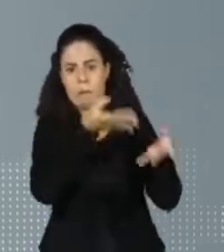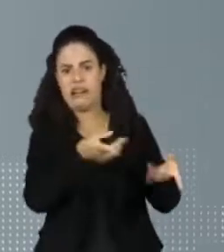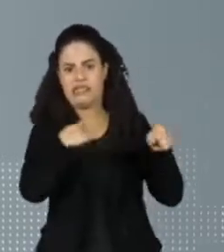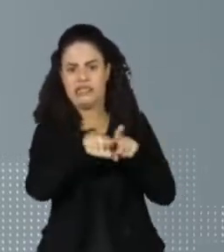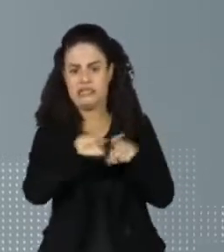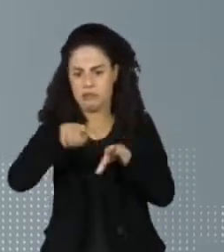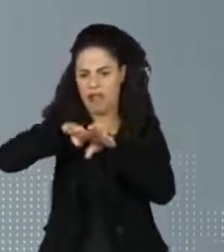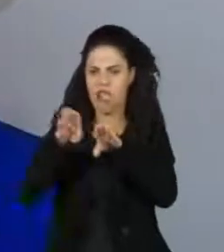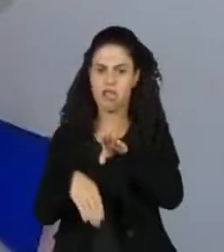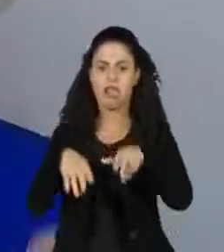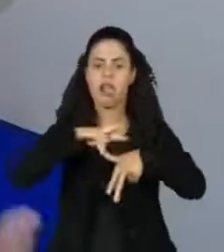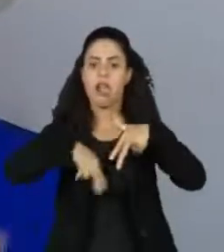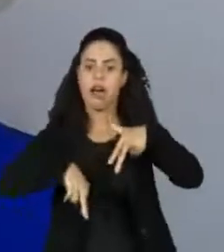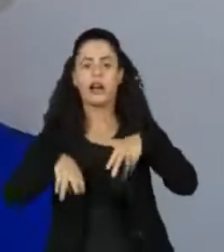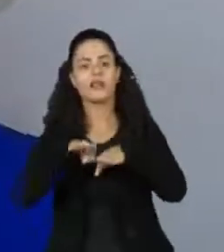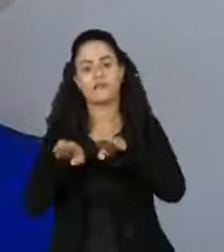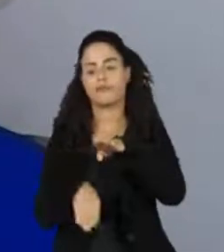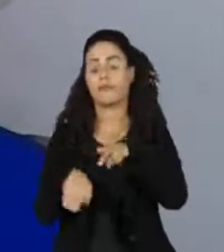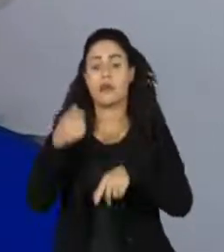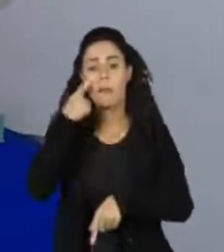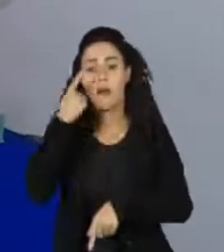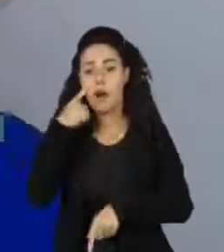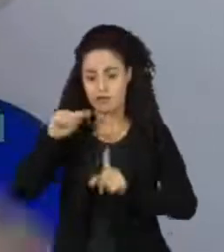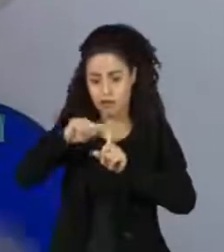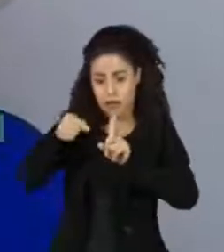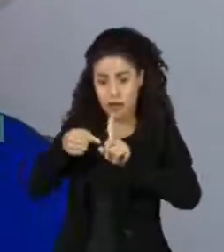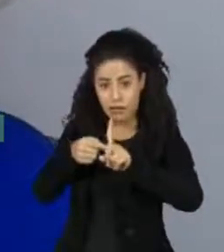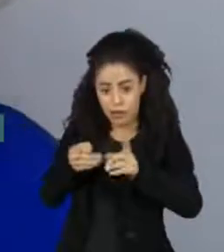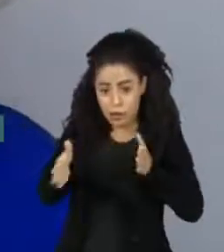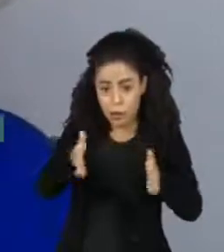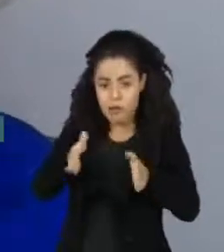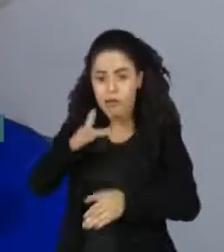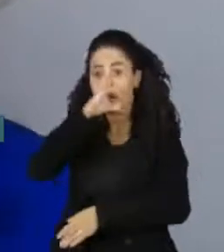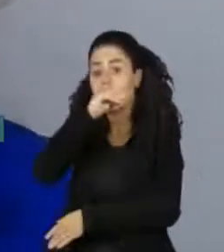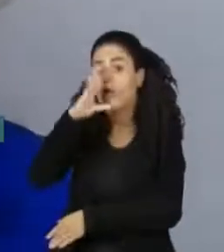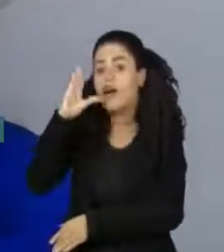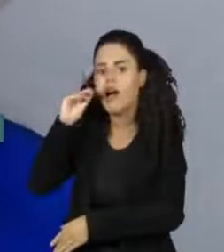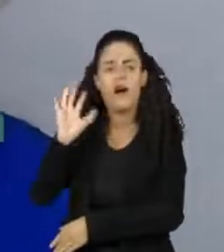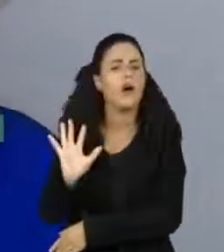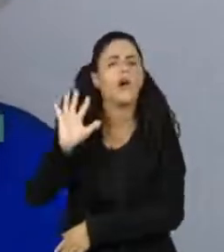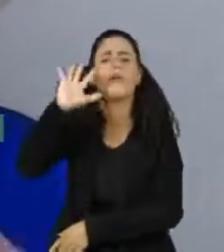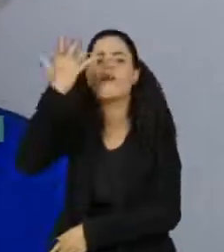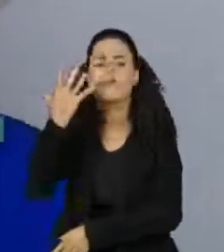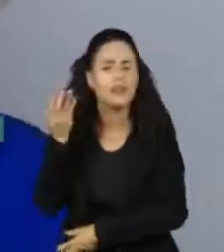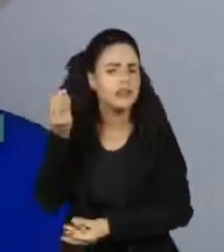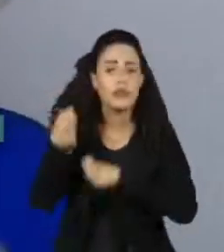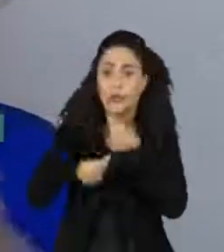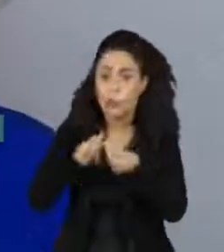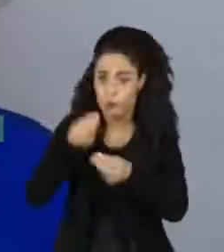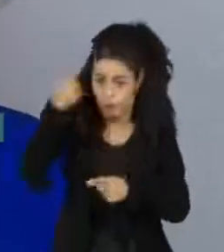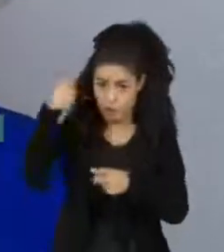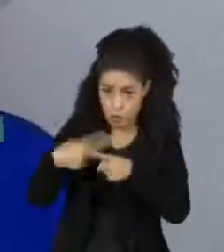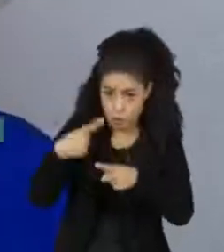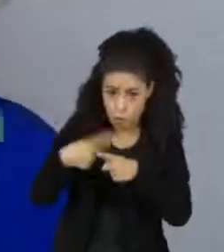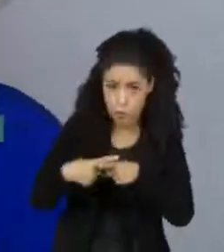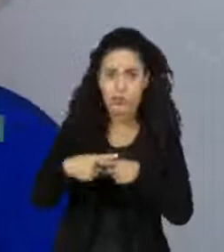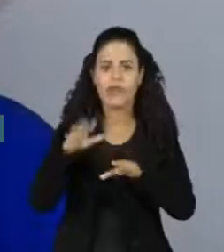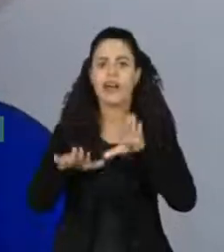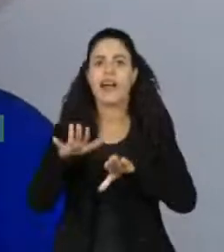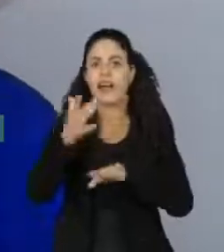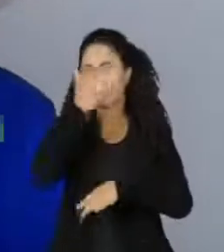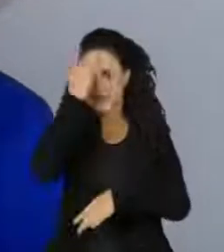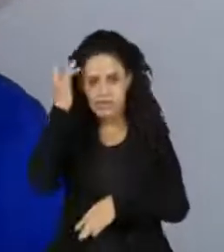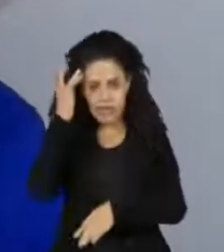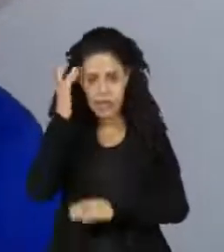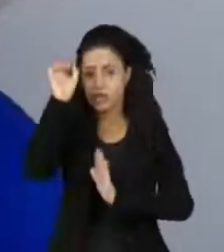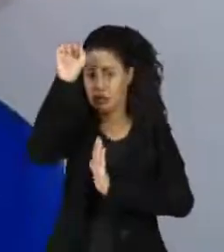desigualdade de gênero. A gravidez na adolescência, ela acontece porque há negação